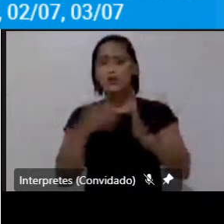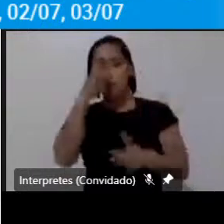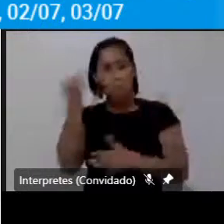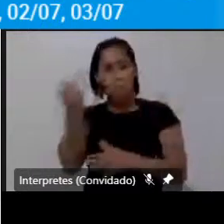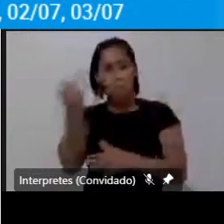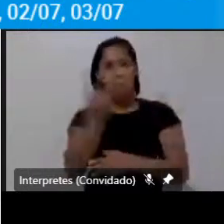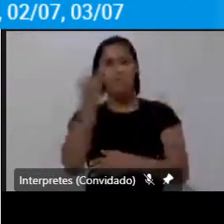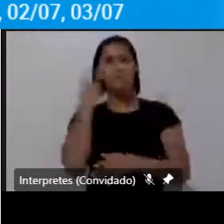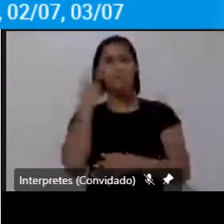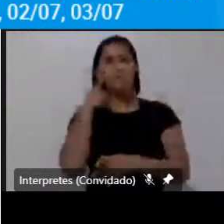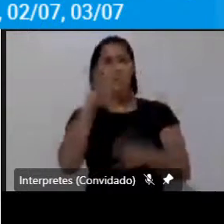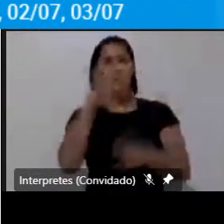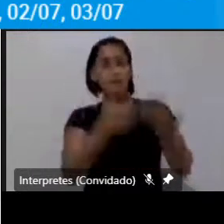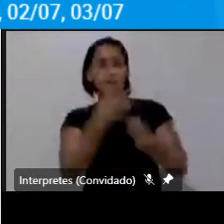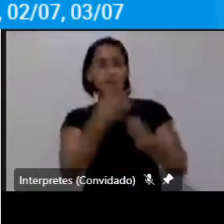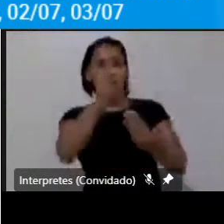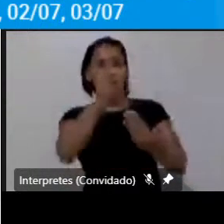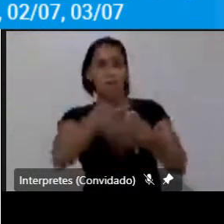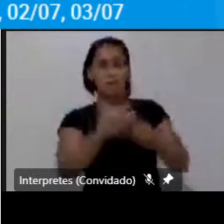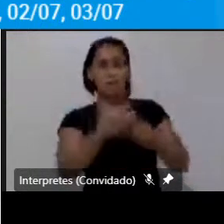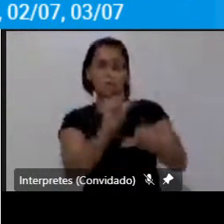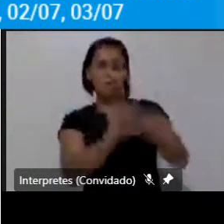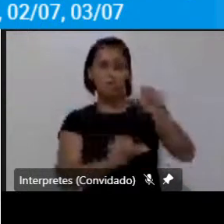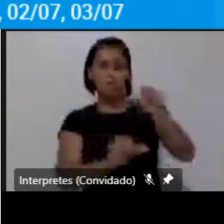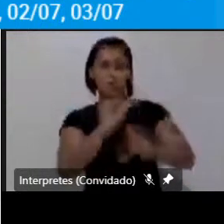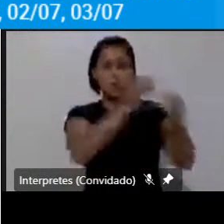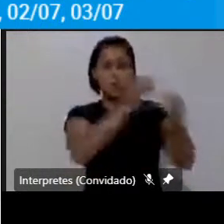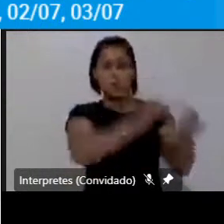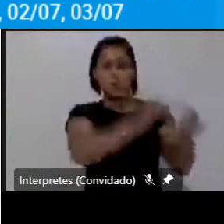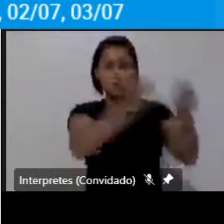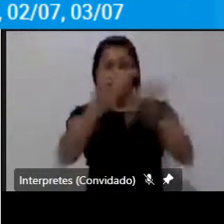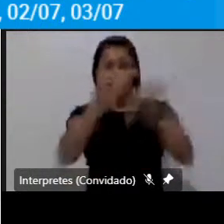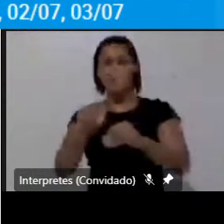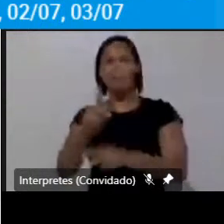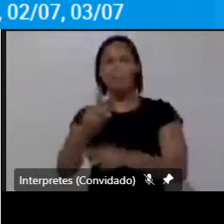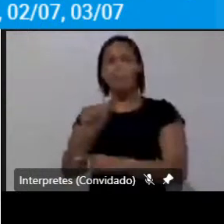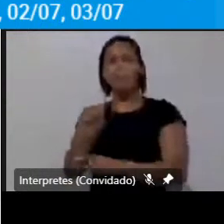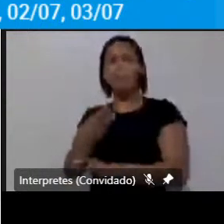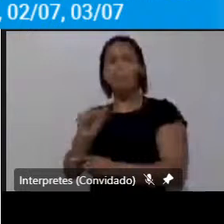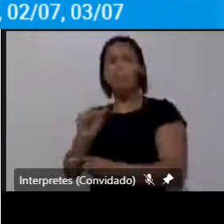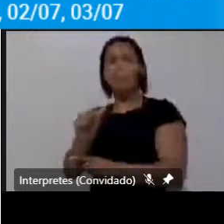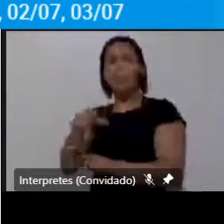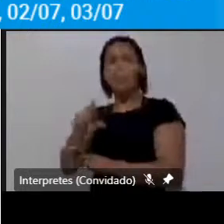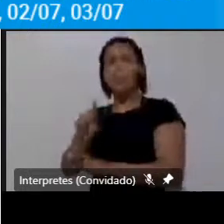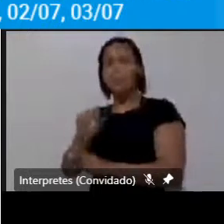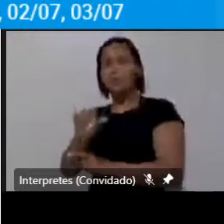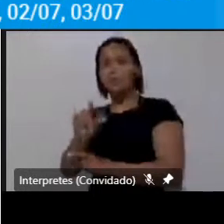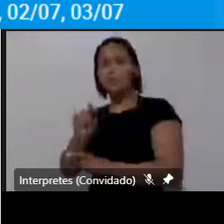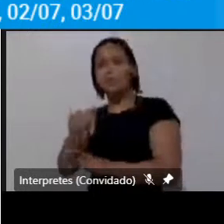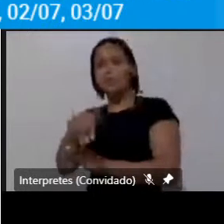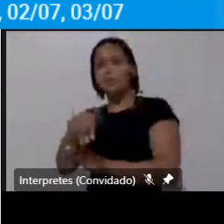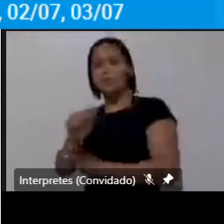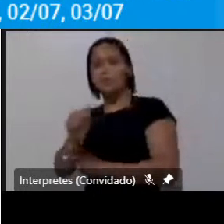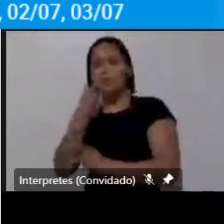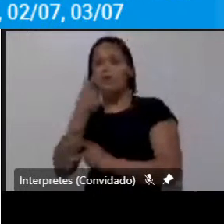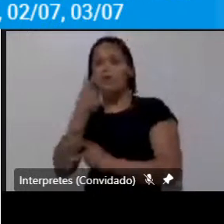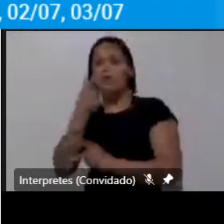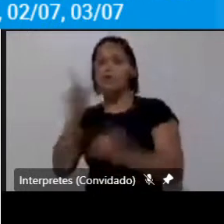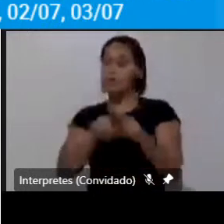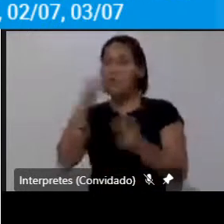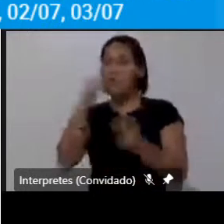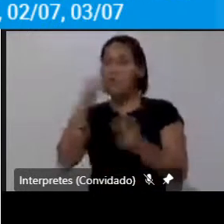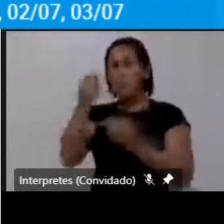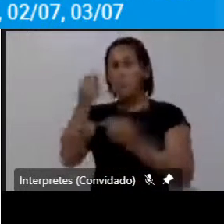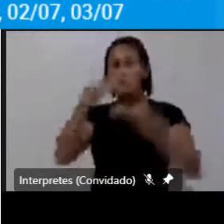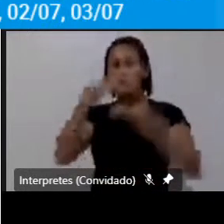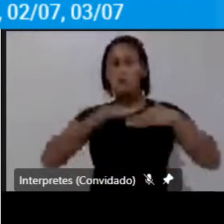relação a essa mudança de paradigma né a pensar mobilidade nesses outros termos aproximando